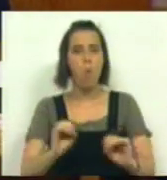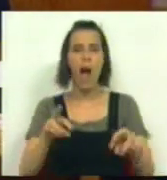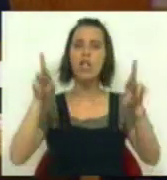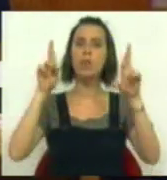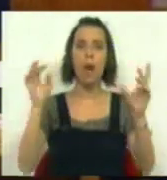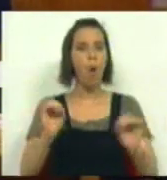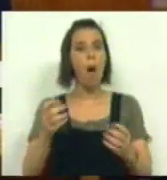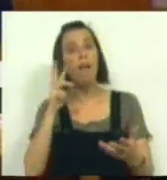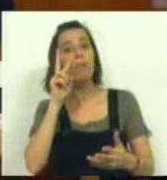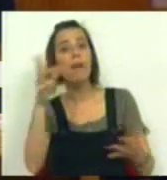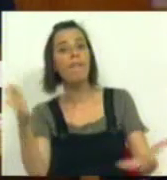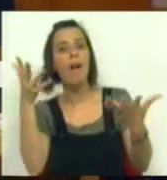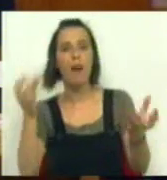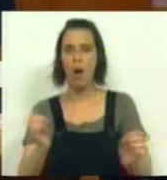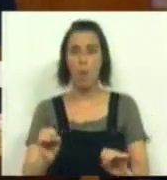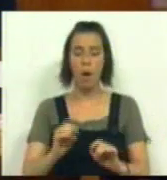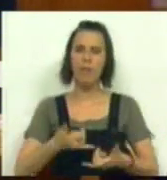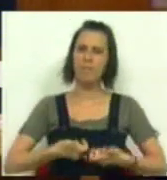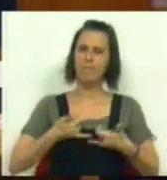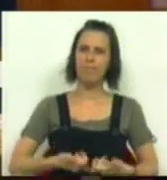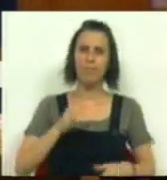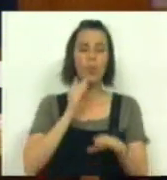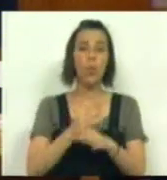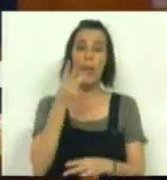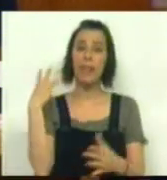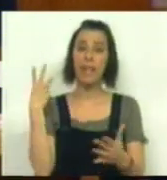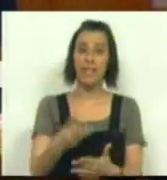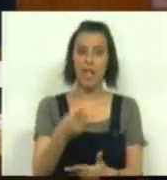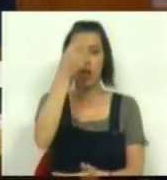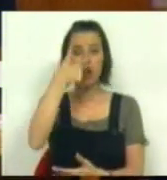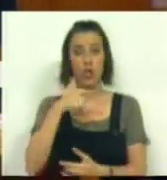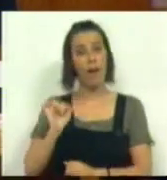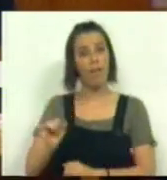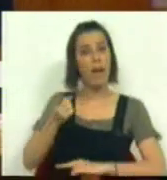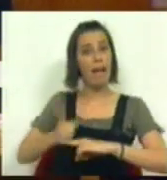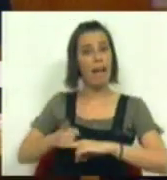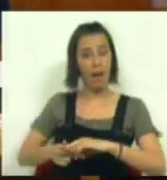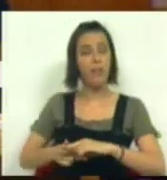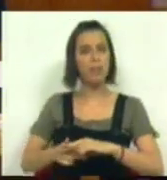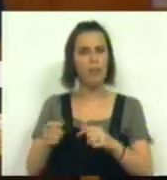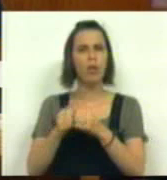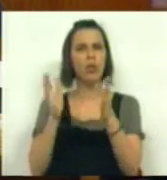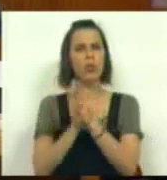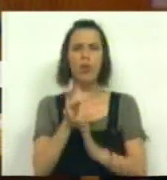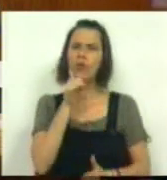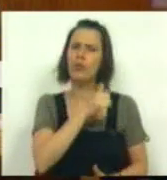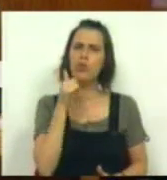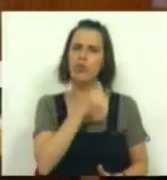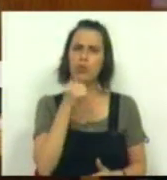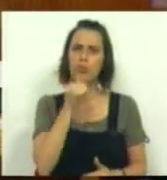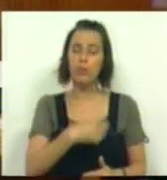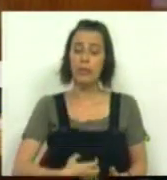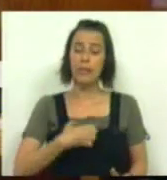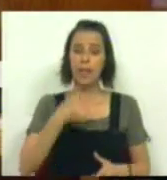esperança à vista. O que é assustador nos últimos três anos da história da Grécia é saber que todo este sofrimento